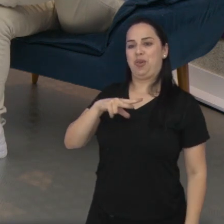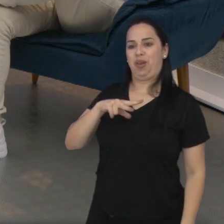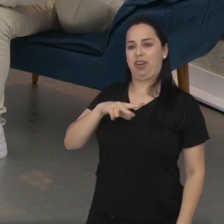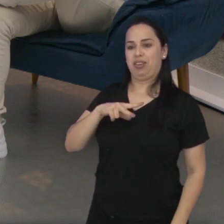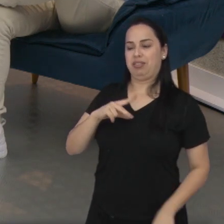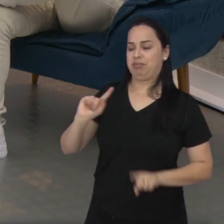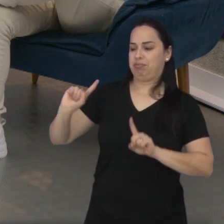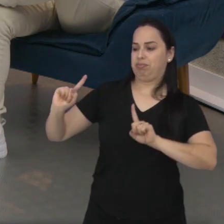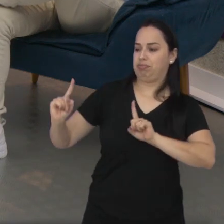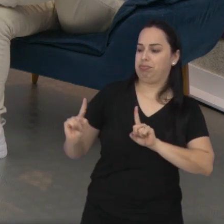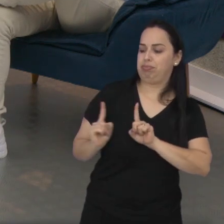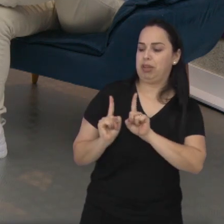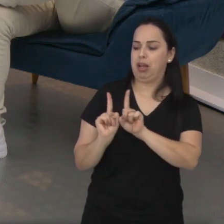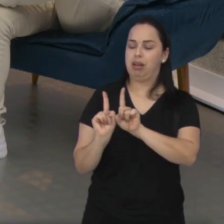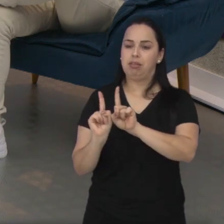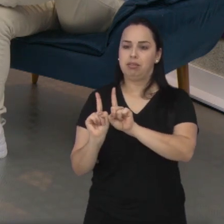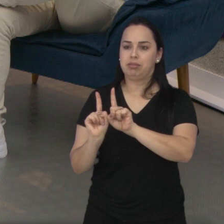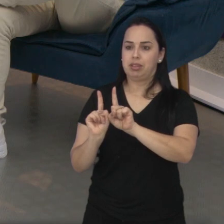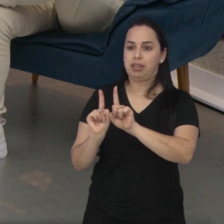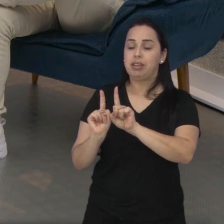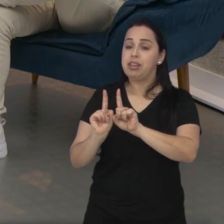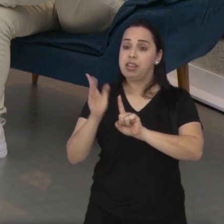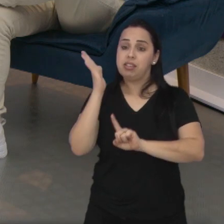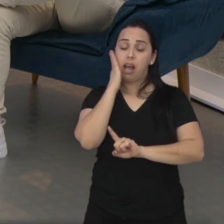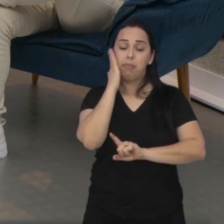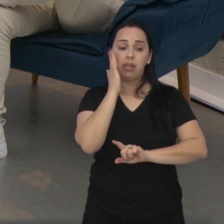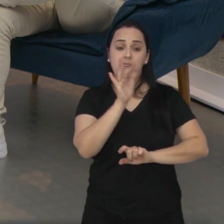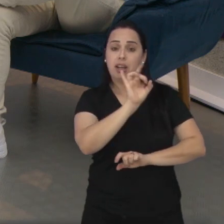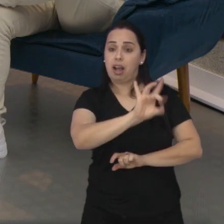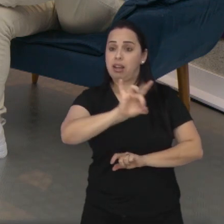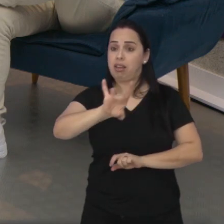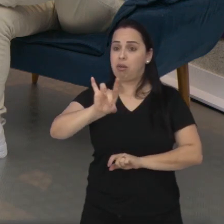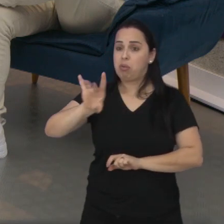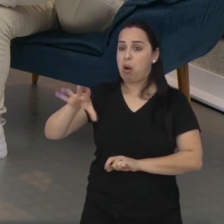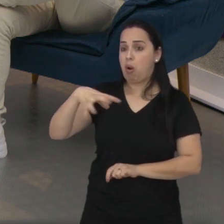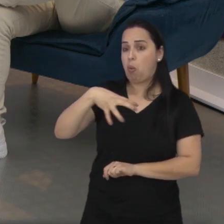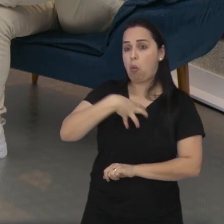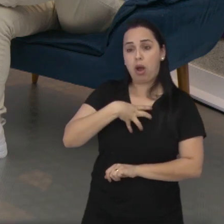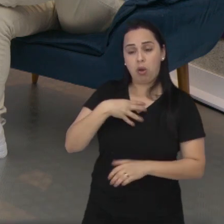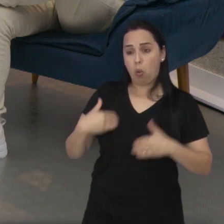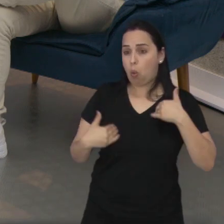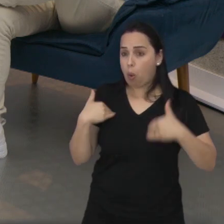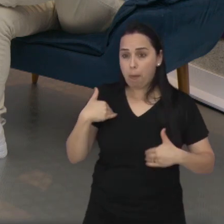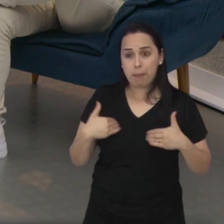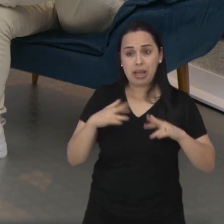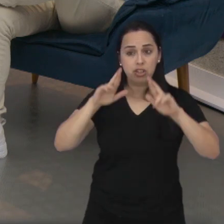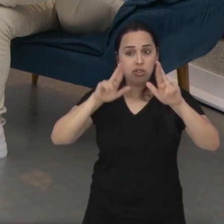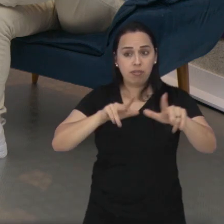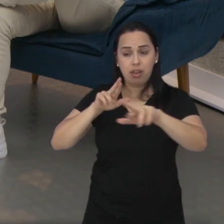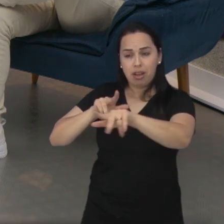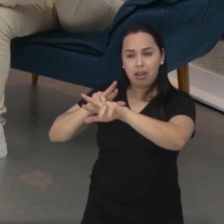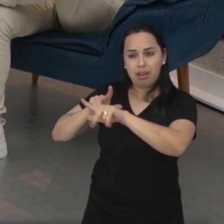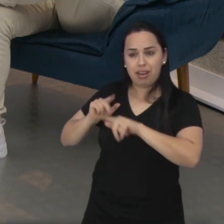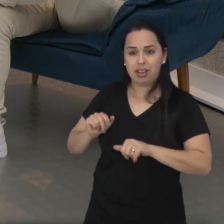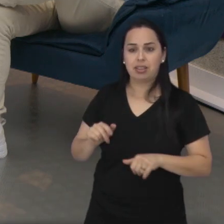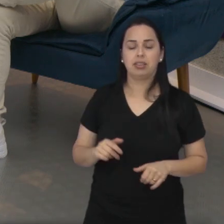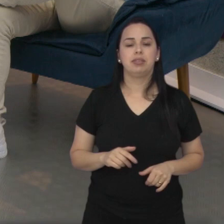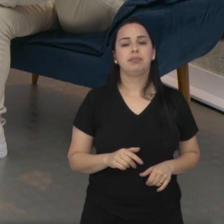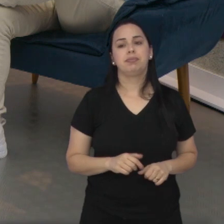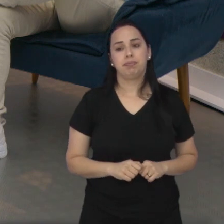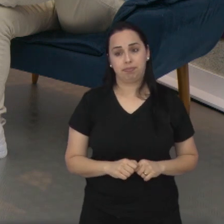Porque ele acompanha e cada corpo é um. O acompanhamento é individual.